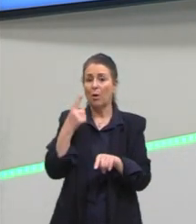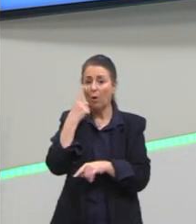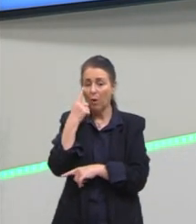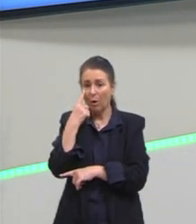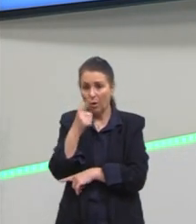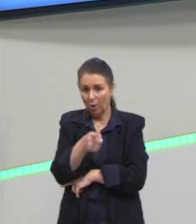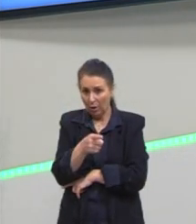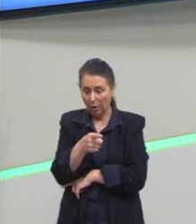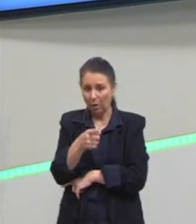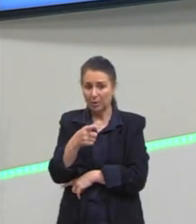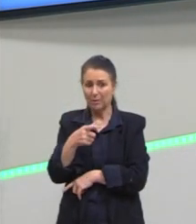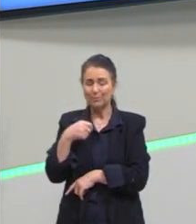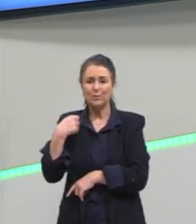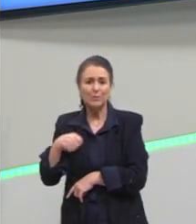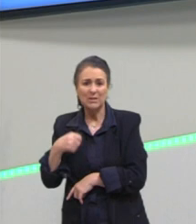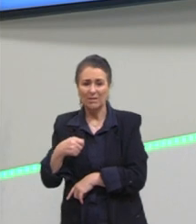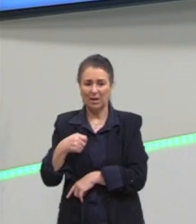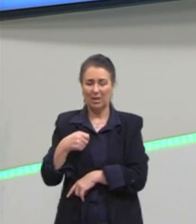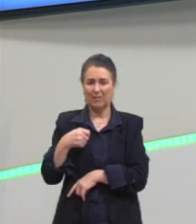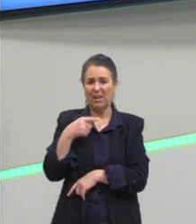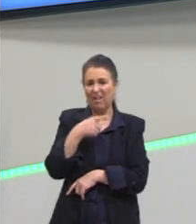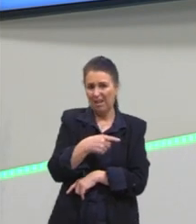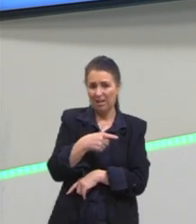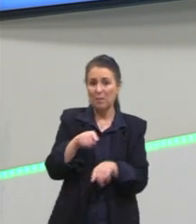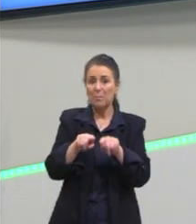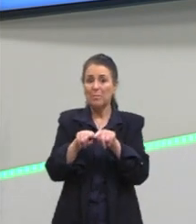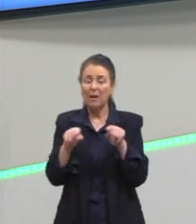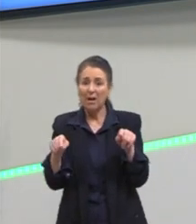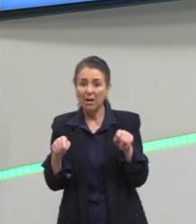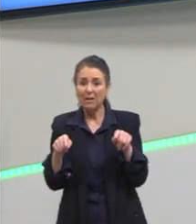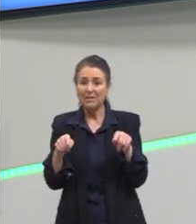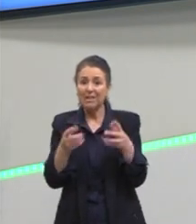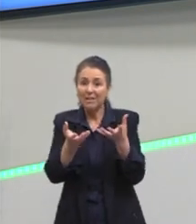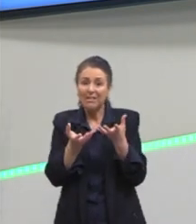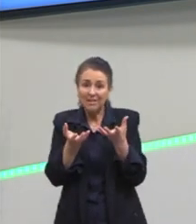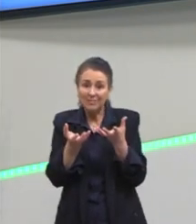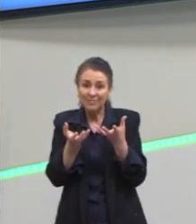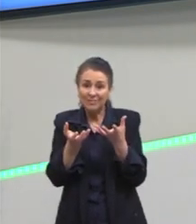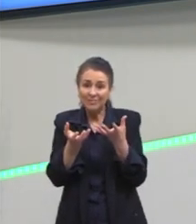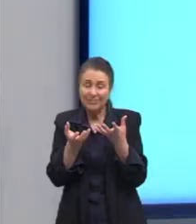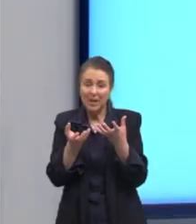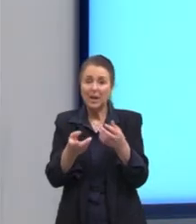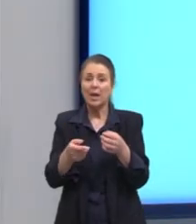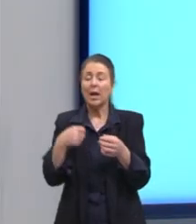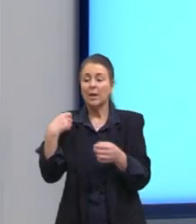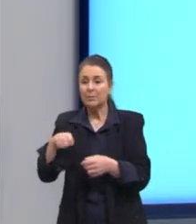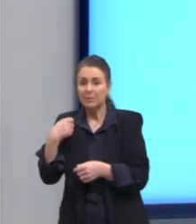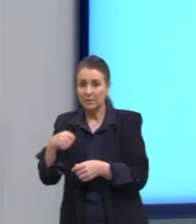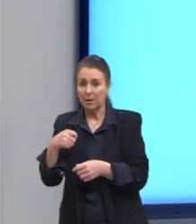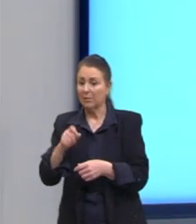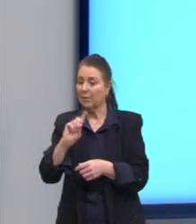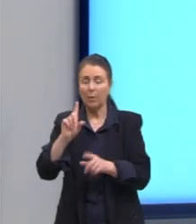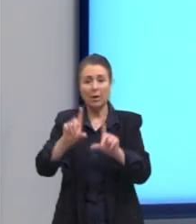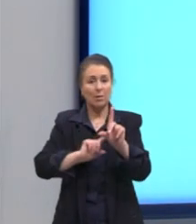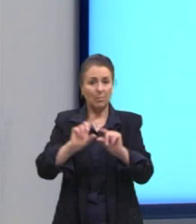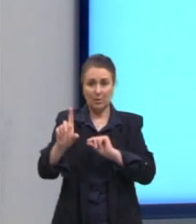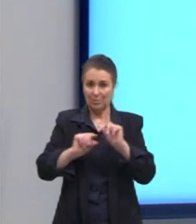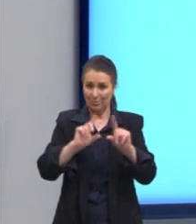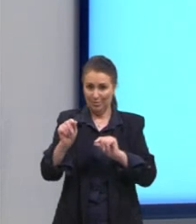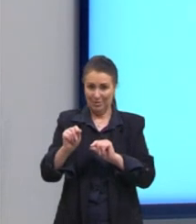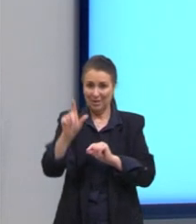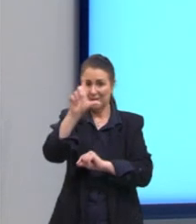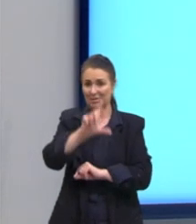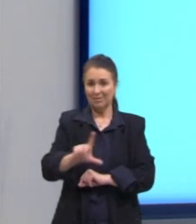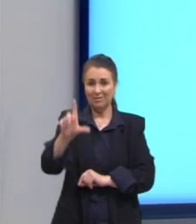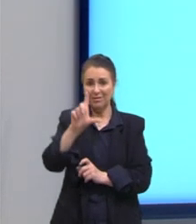não é uma necessidade dela, mas, né, que é mais uma necessidade e não uma escolha. Então, não é uma escolha dela.